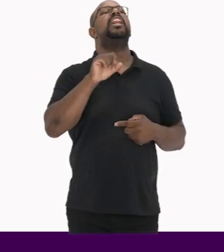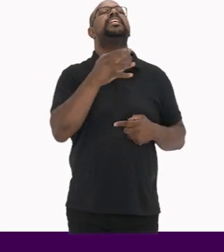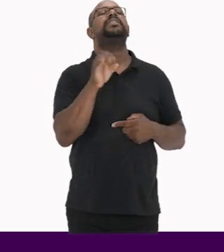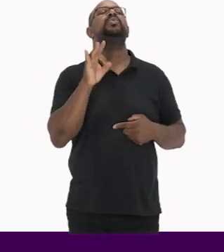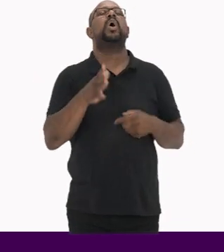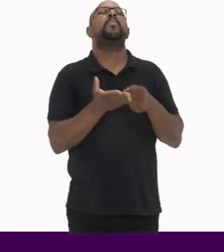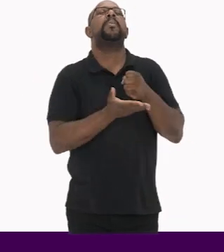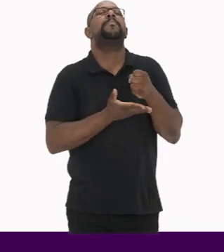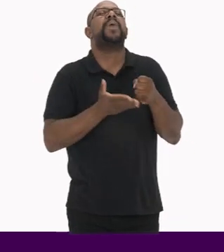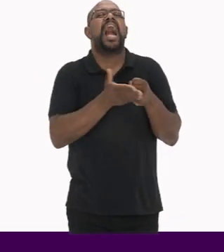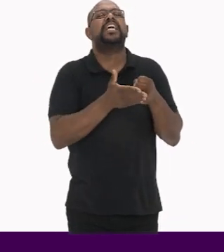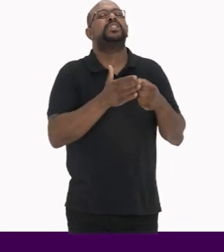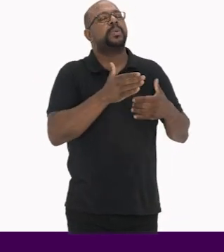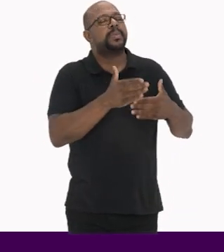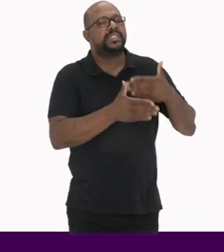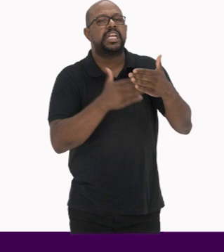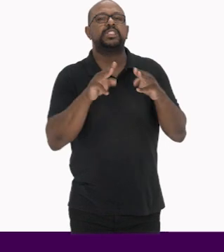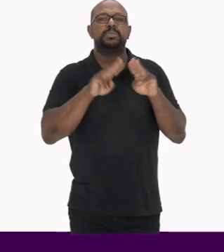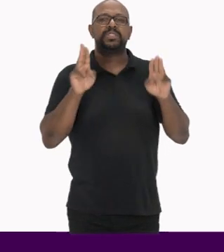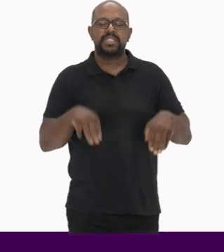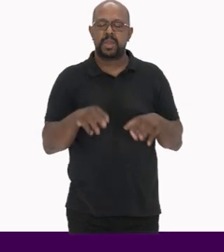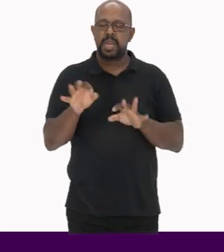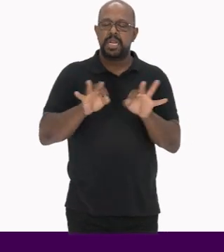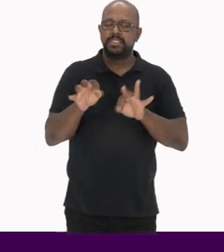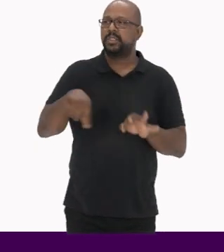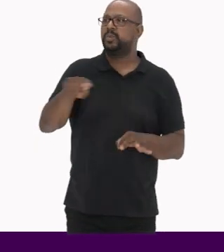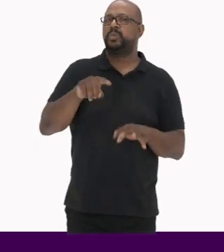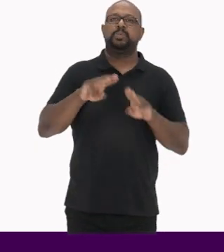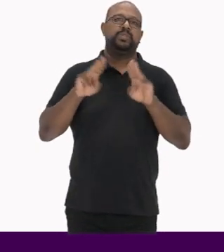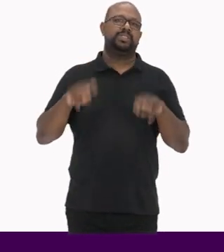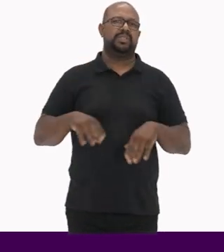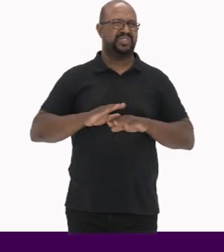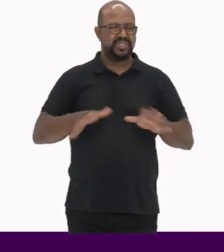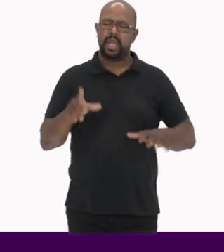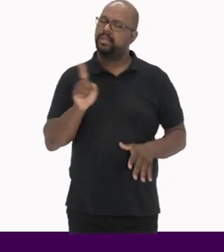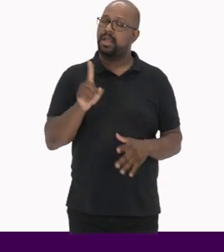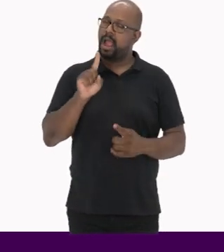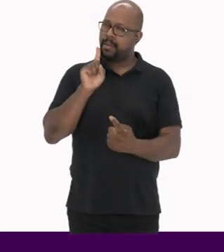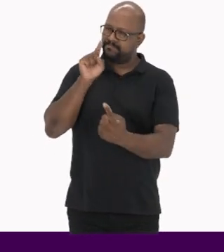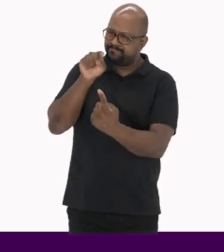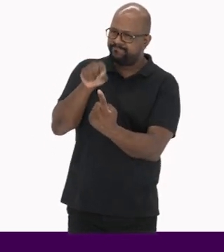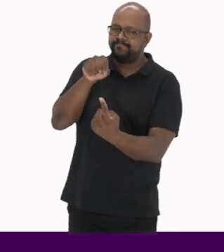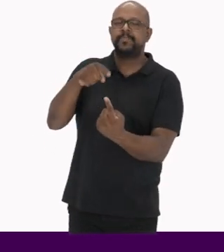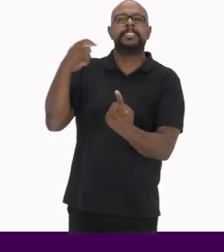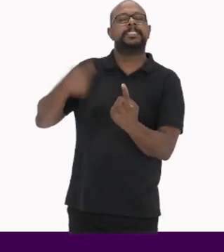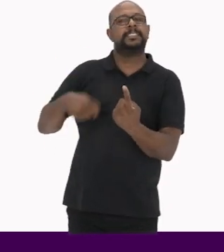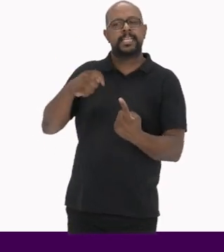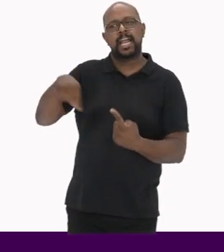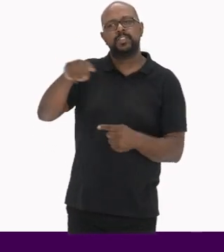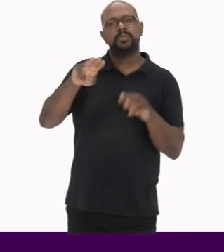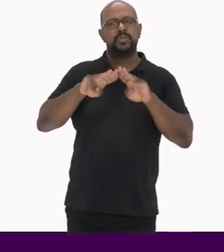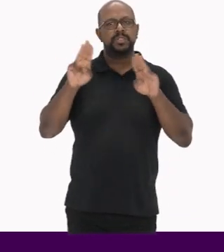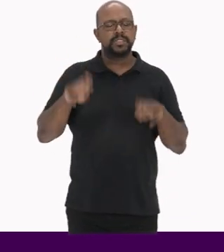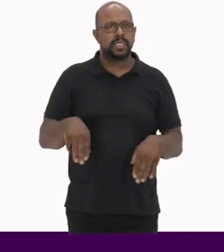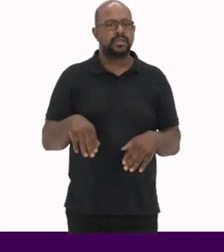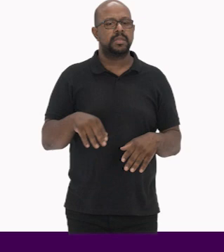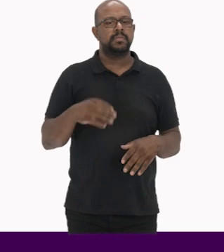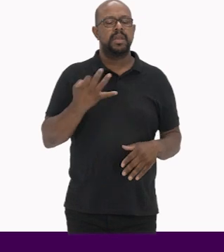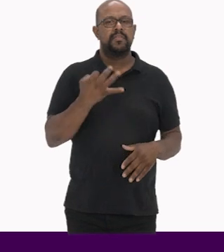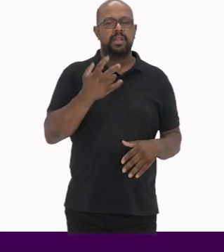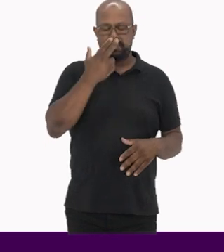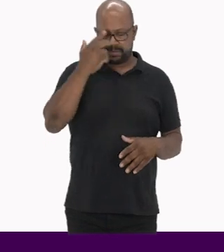Como base dos processos museológicos e da organização dos museus Apontava a necessidade dos museus se